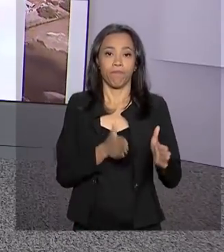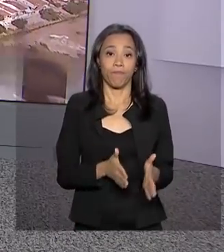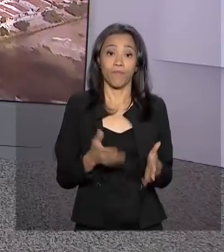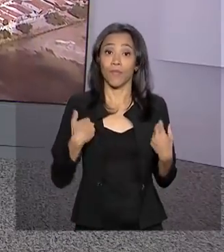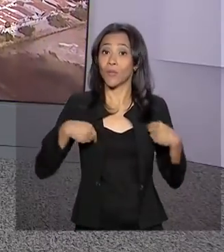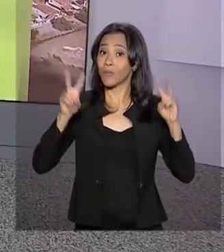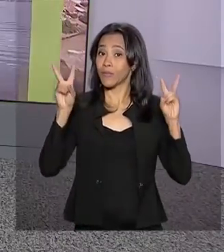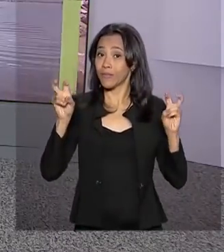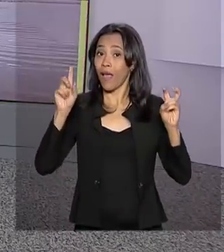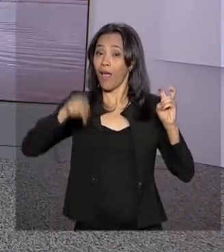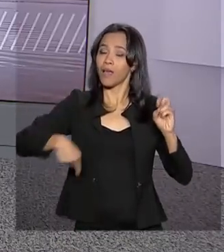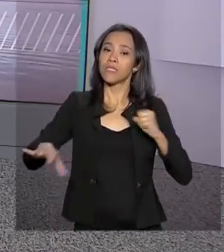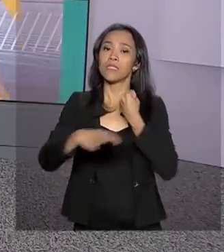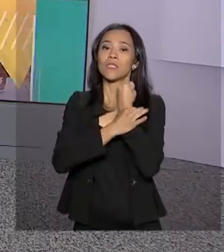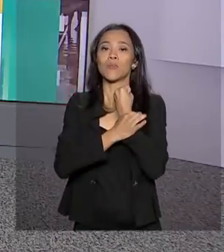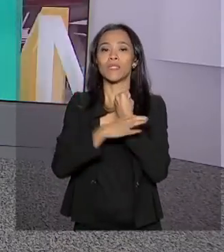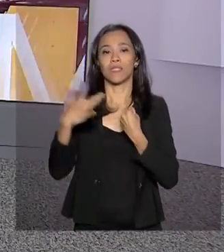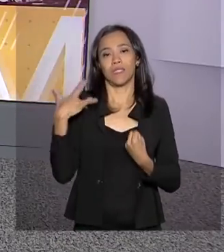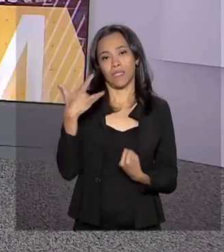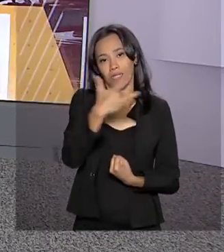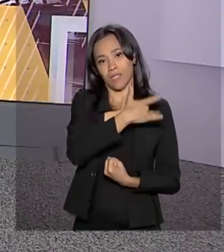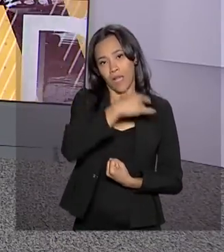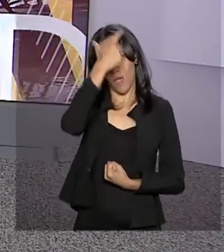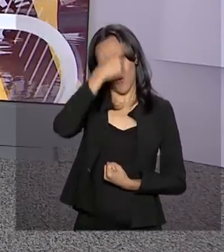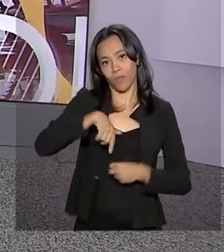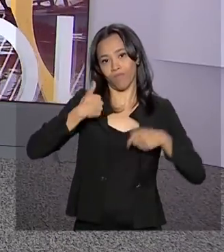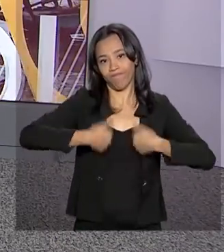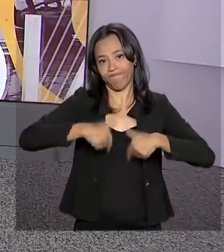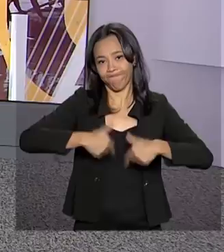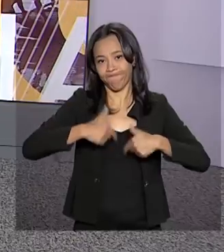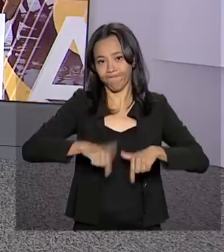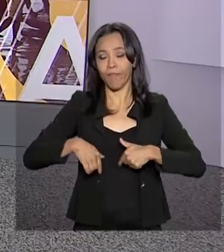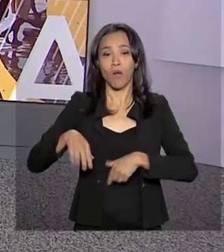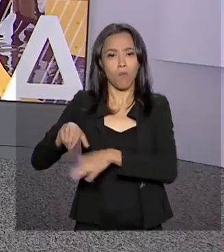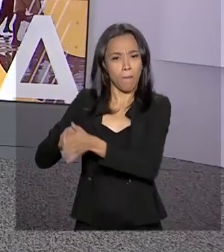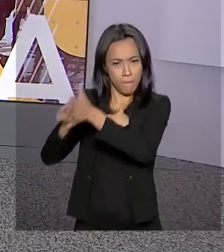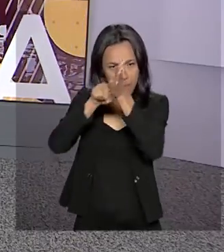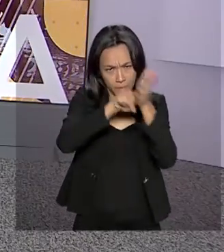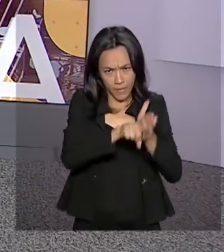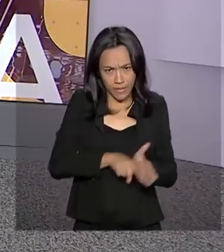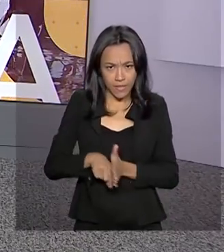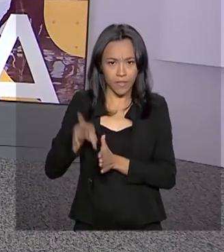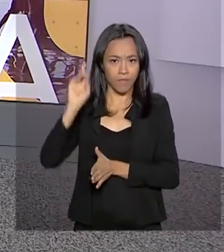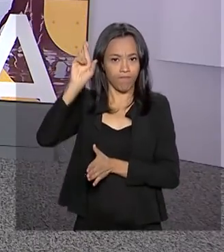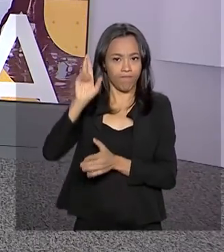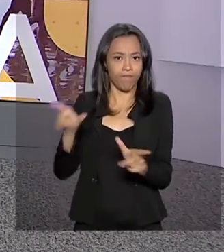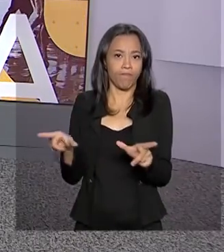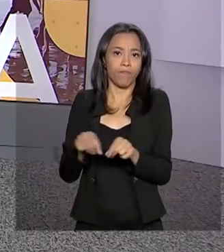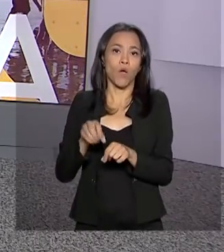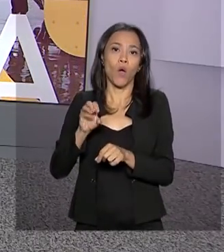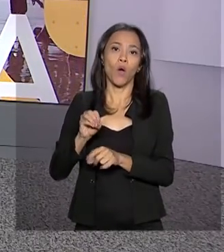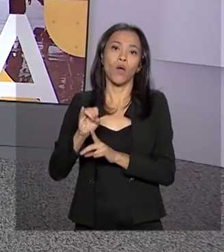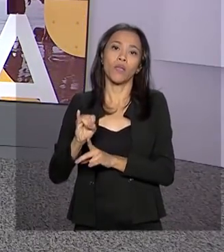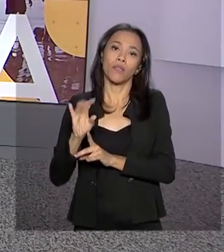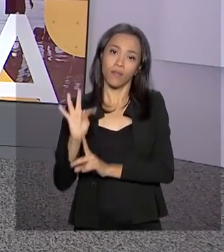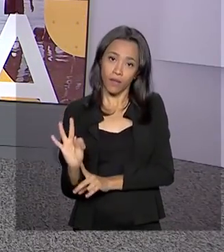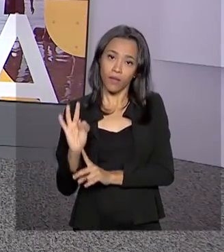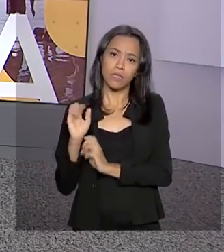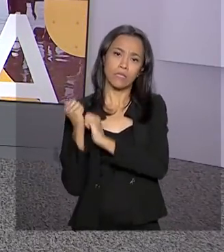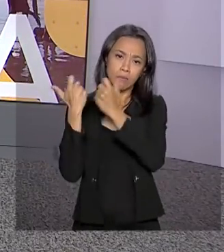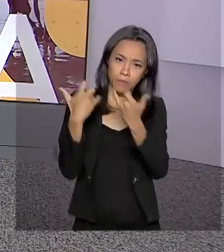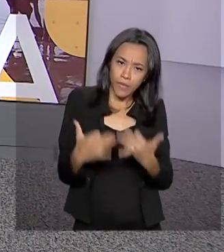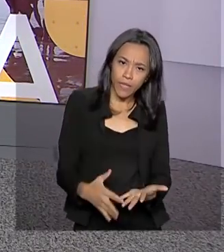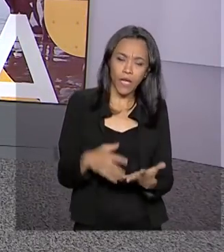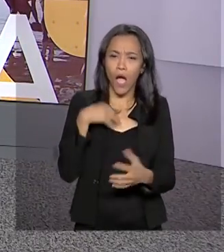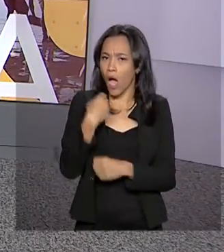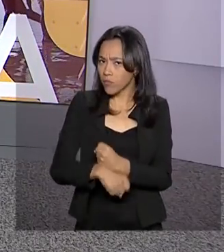nosso assunto é segurança e saúde do trabalhador. Um levantamento feito pela Organização Internacional do Trabalho, a OIT, apontou que todos